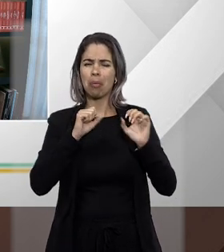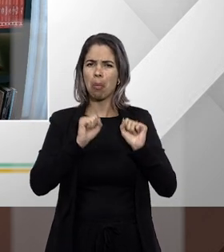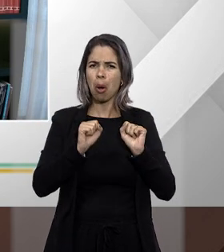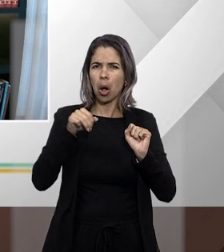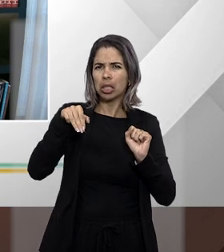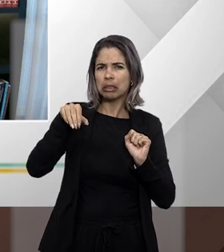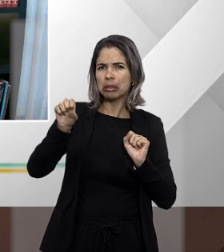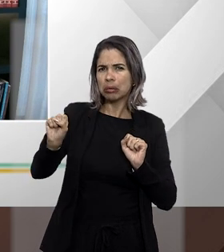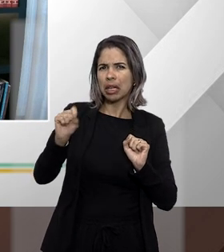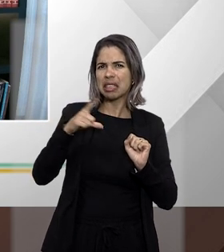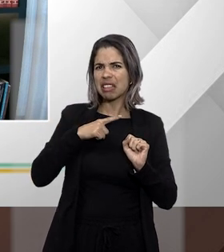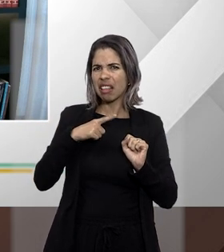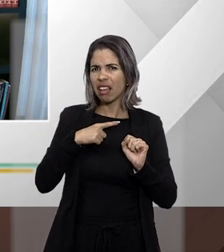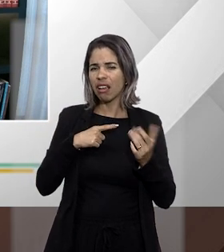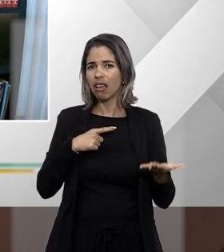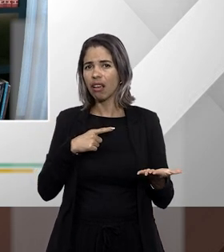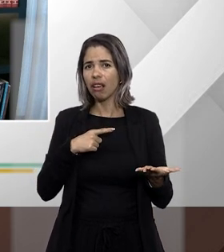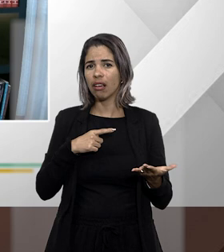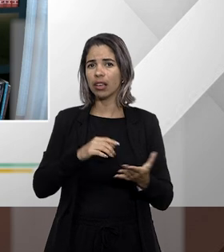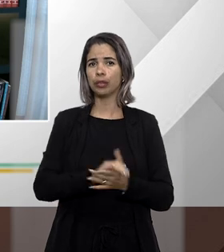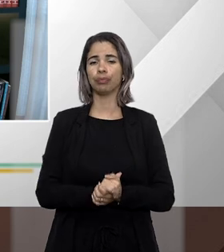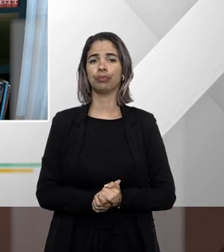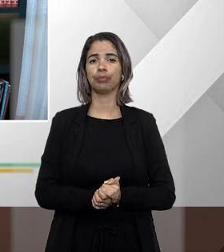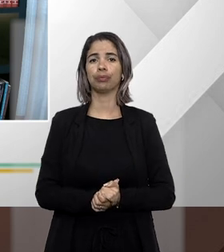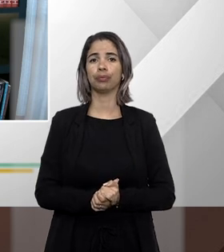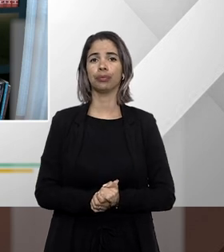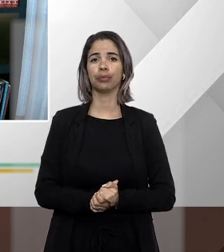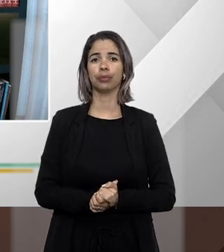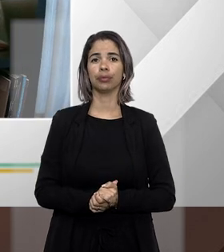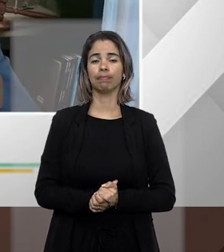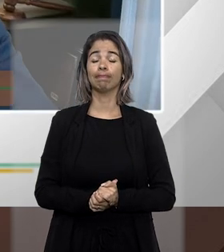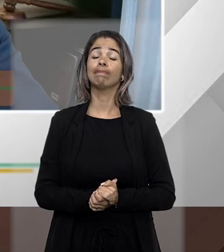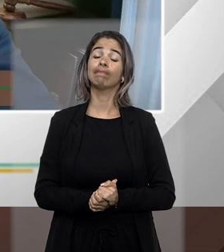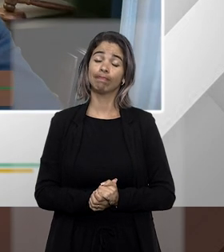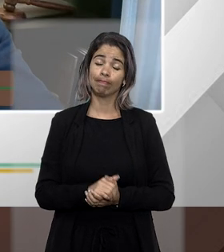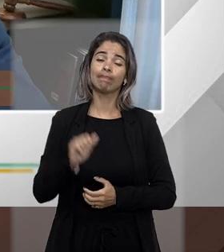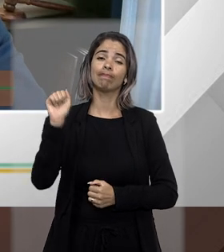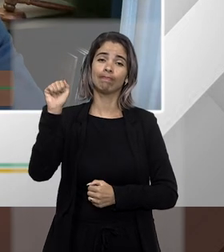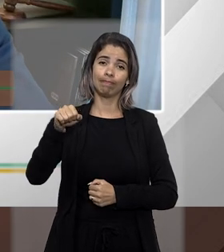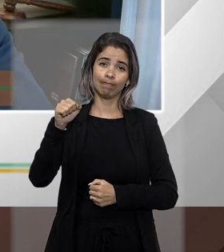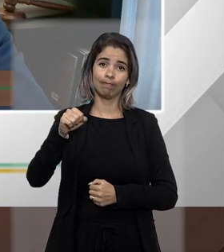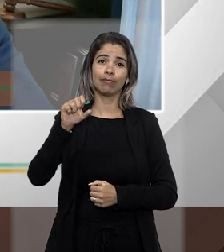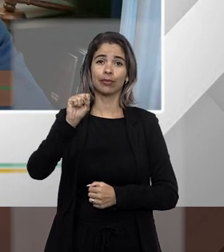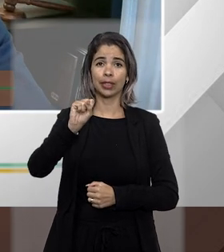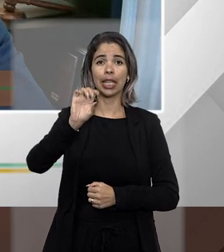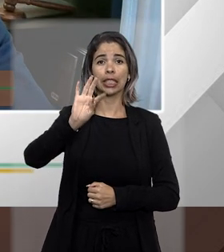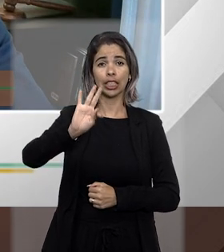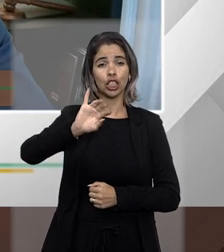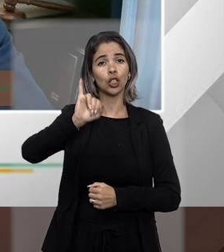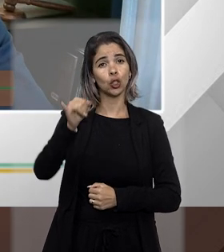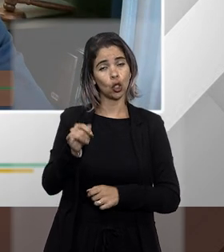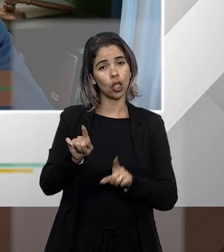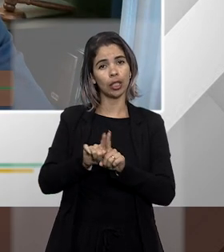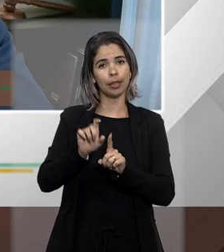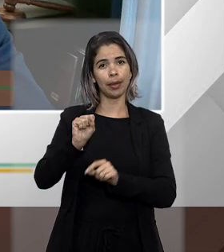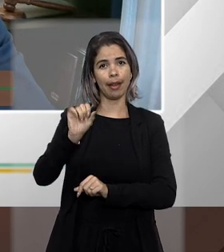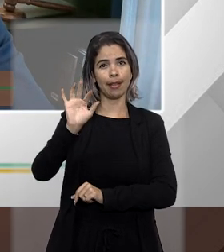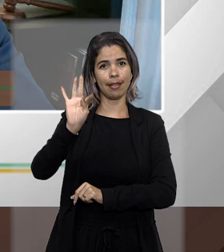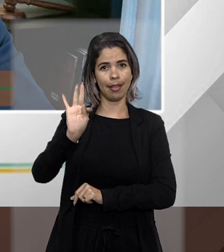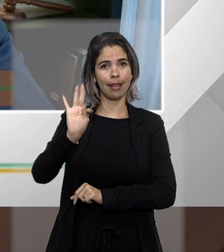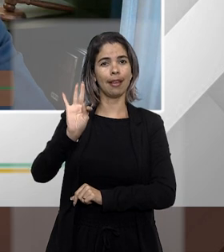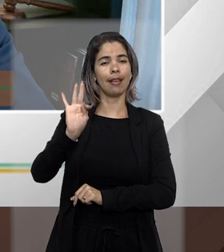isso esse é um outro critério que o STJ e o STF e está na própria lei adotam